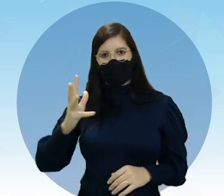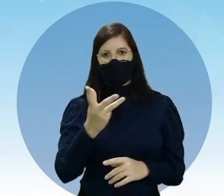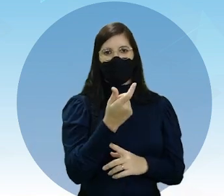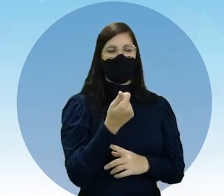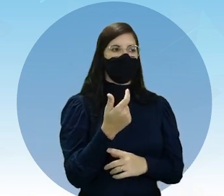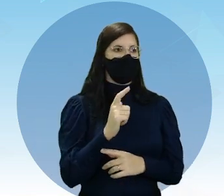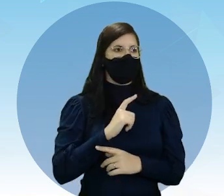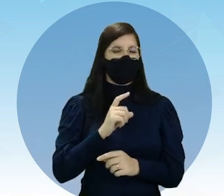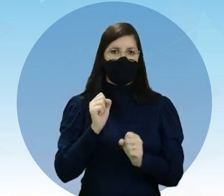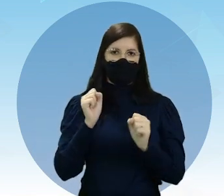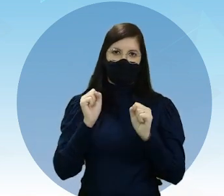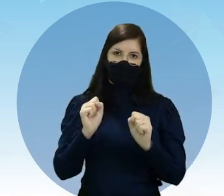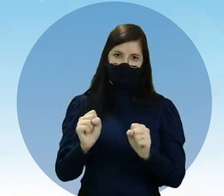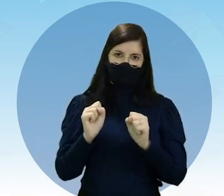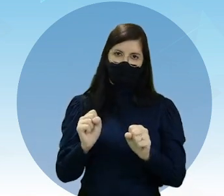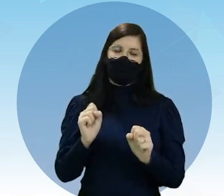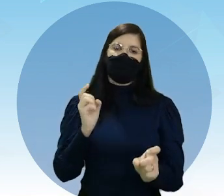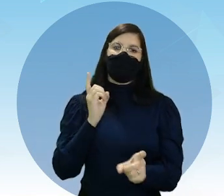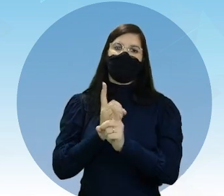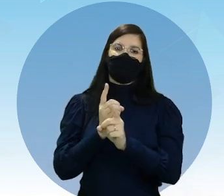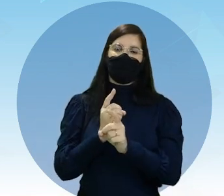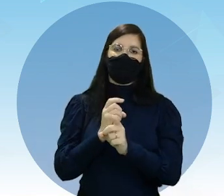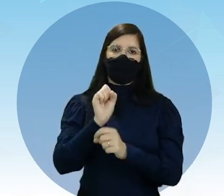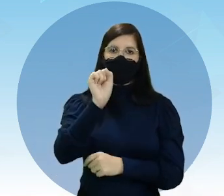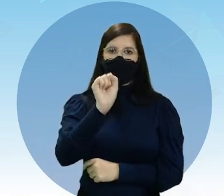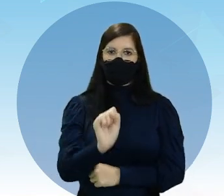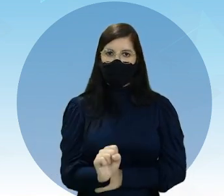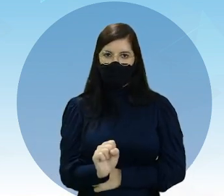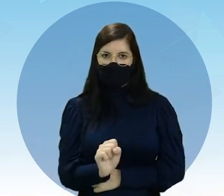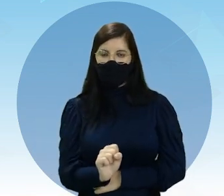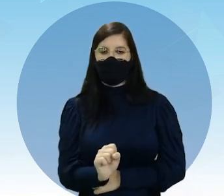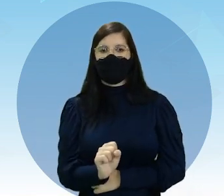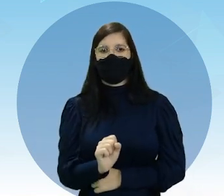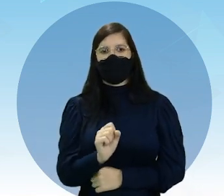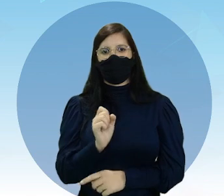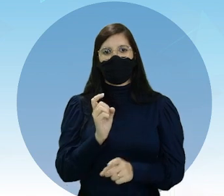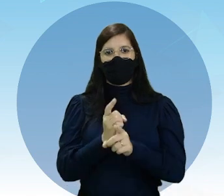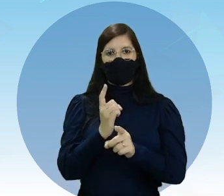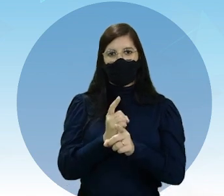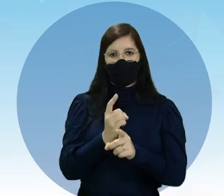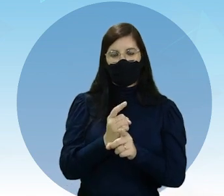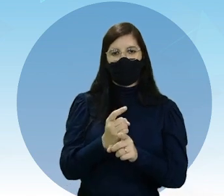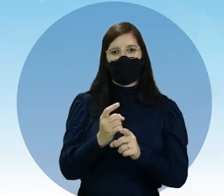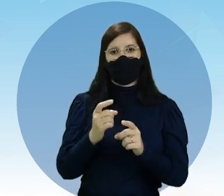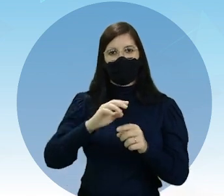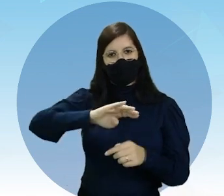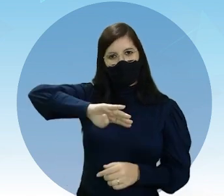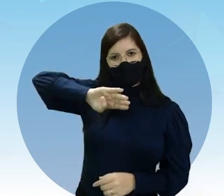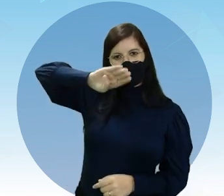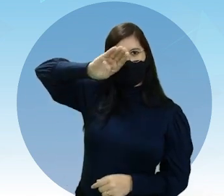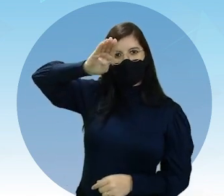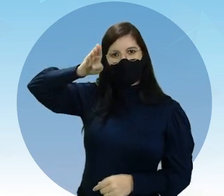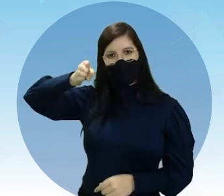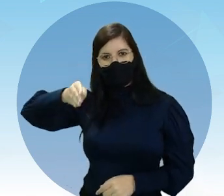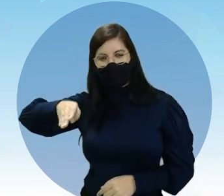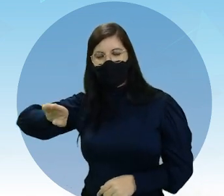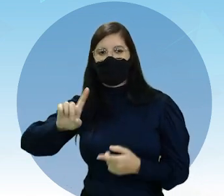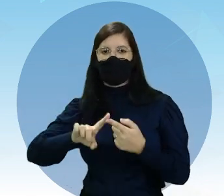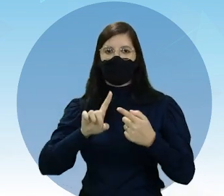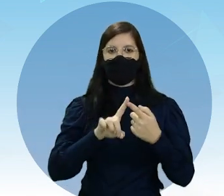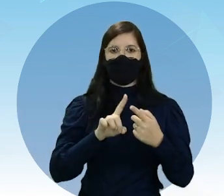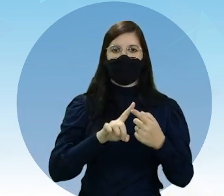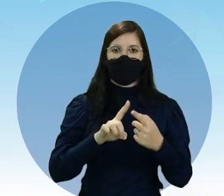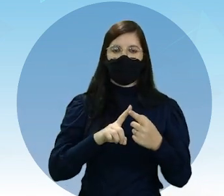a gente pode apontar ao sul que pode se encontrar os planaltos, assim também como na